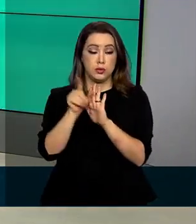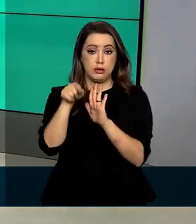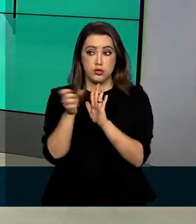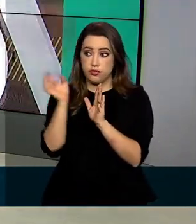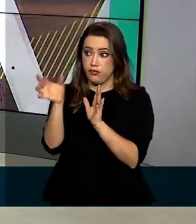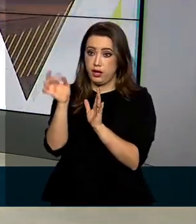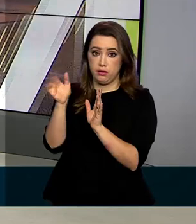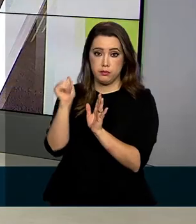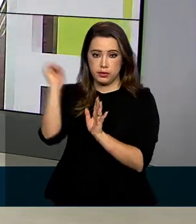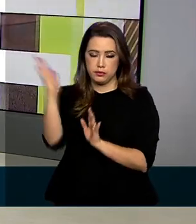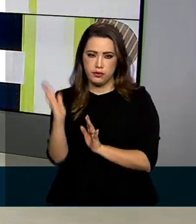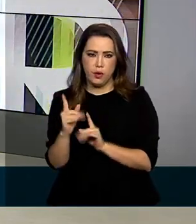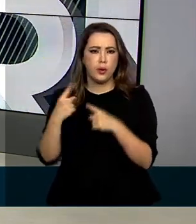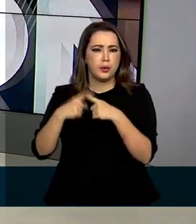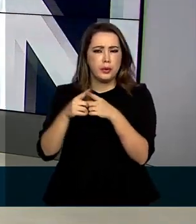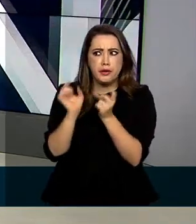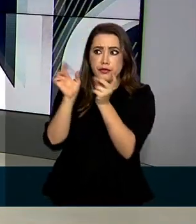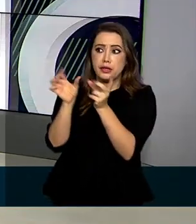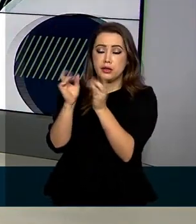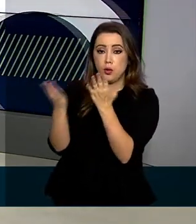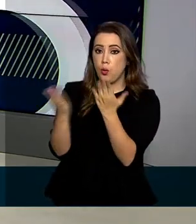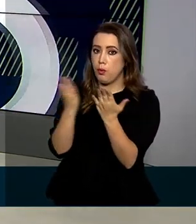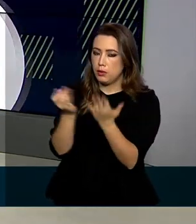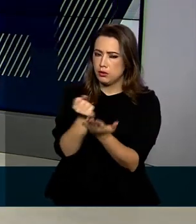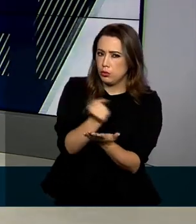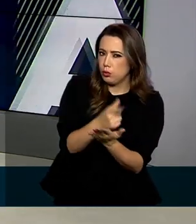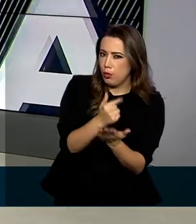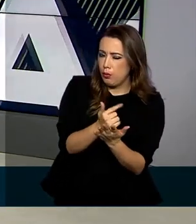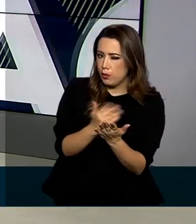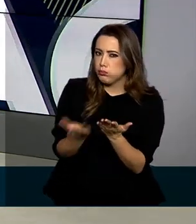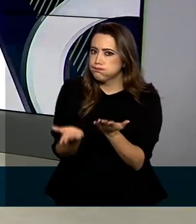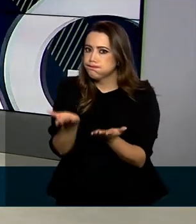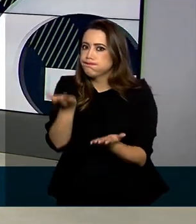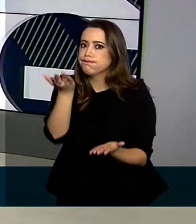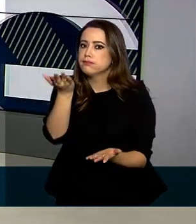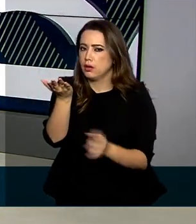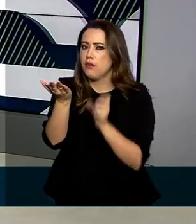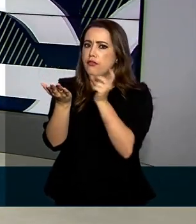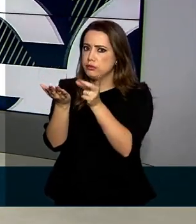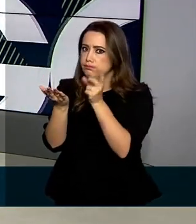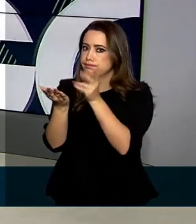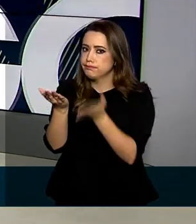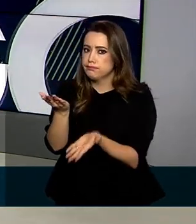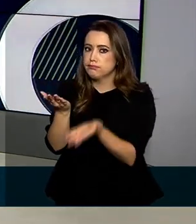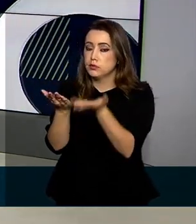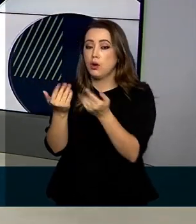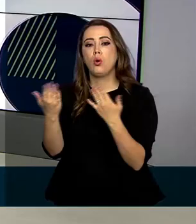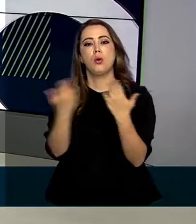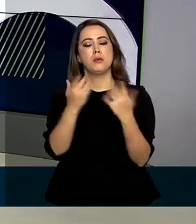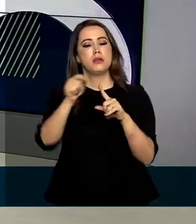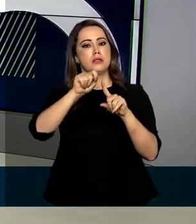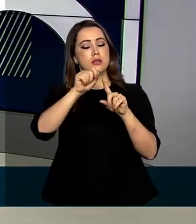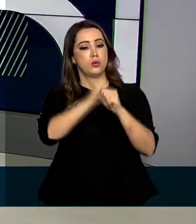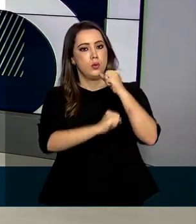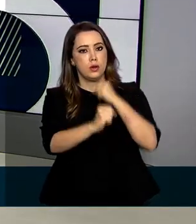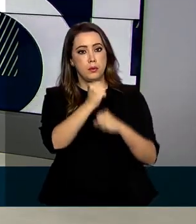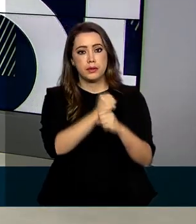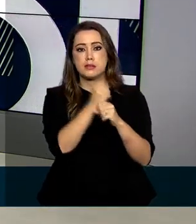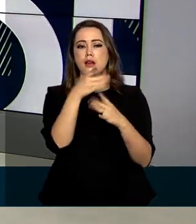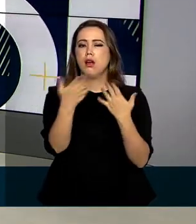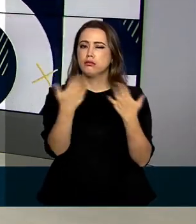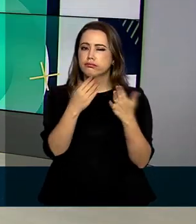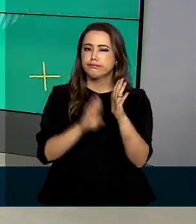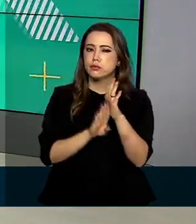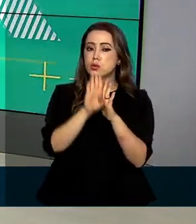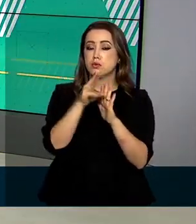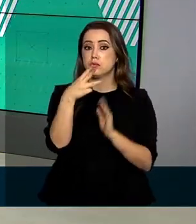registrado quando as exportações superam as importações. Em relação ao mesmo mês do ano passado, houve um aumento de 38